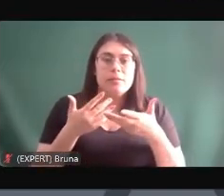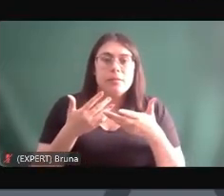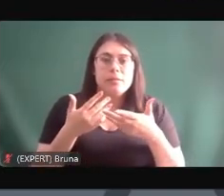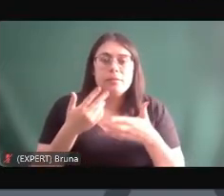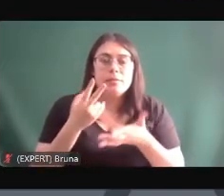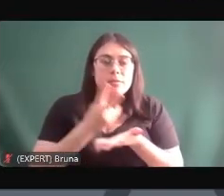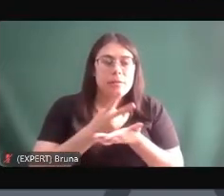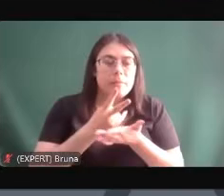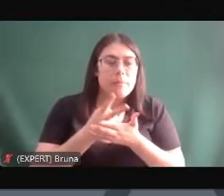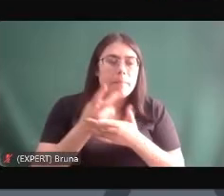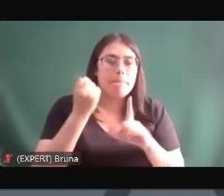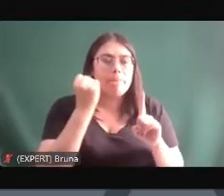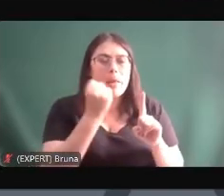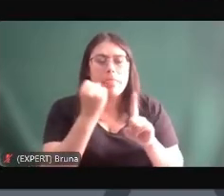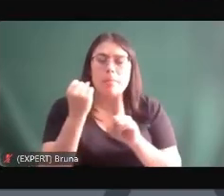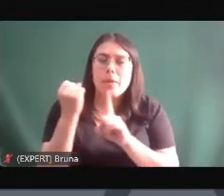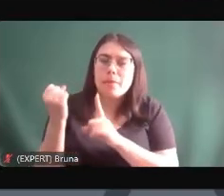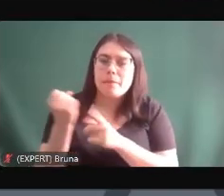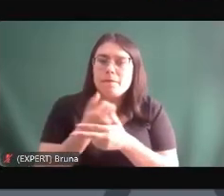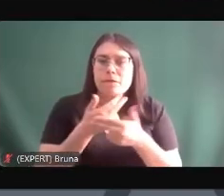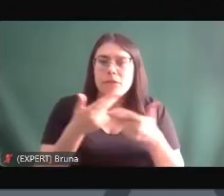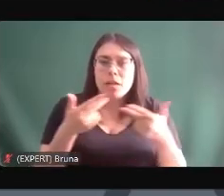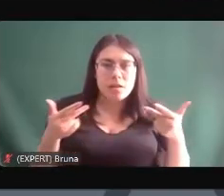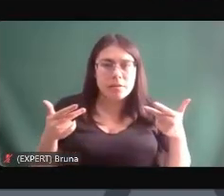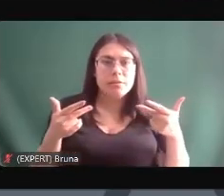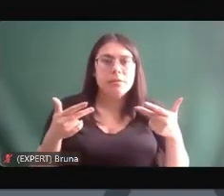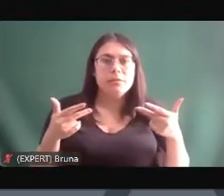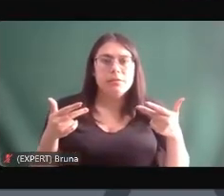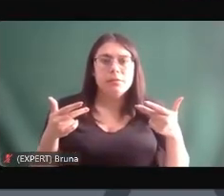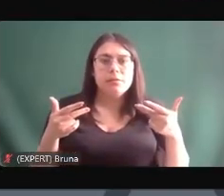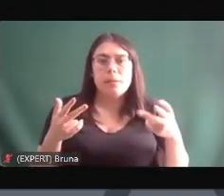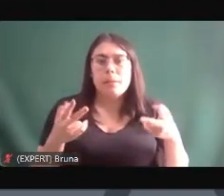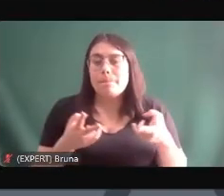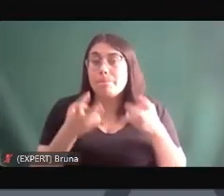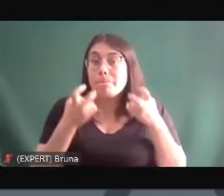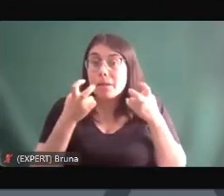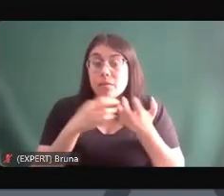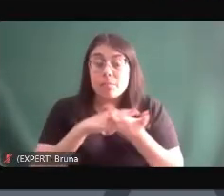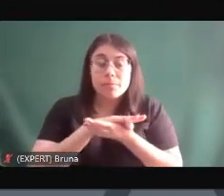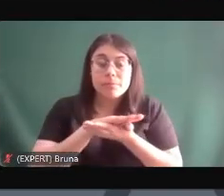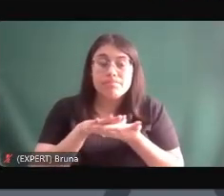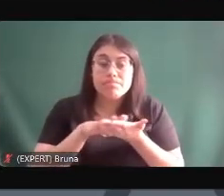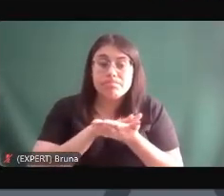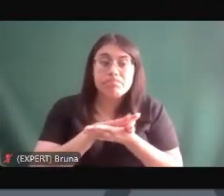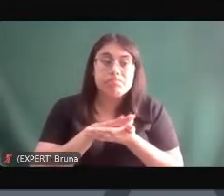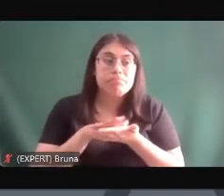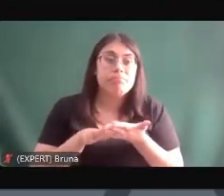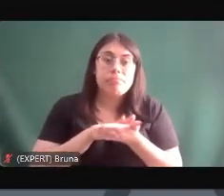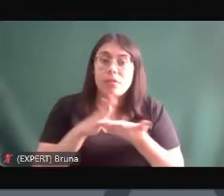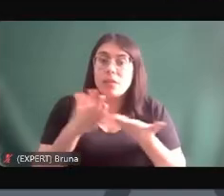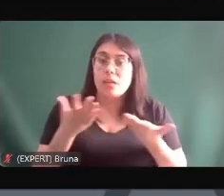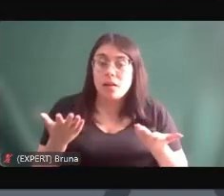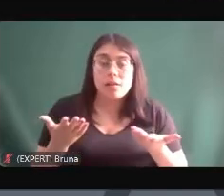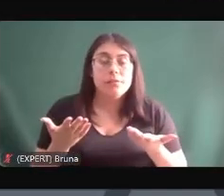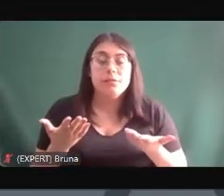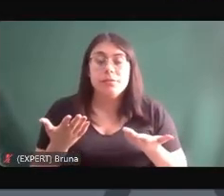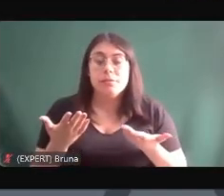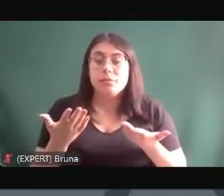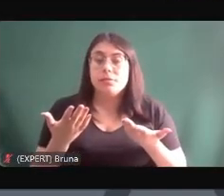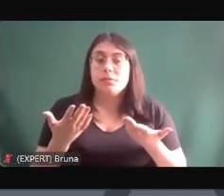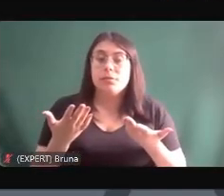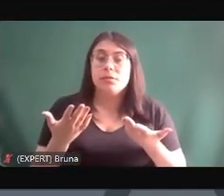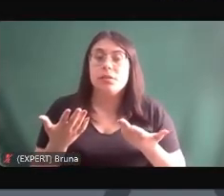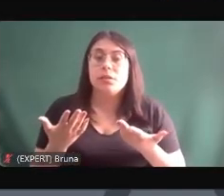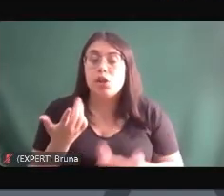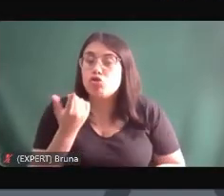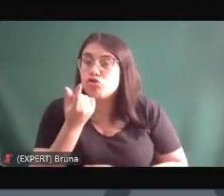matar um monte de gente e é uma guerra que ele percebe que é por nada é um vazio muito grande inclusive quando ele passa